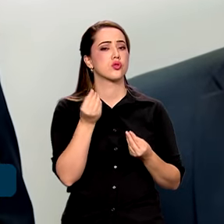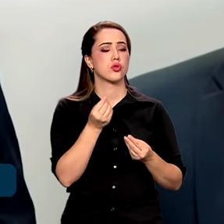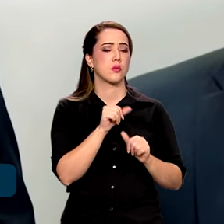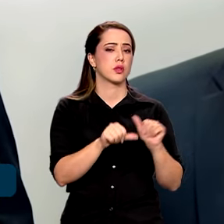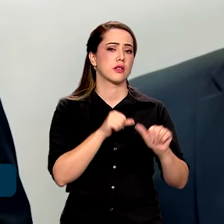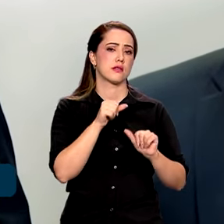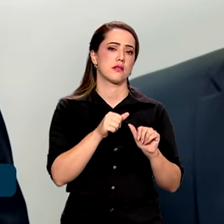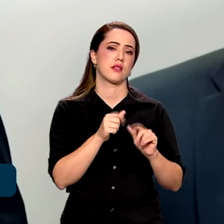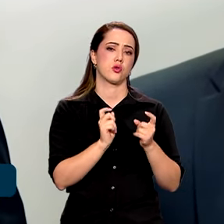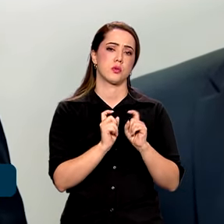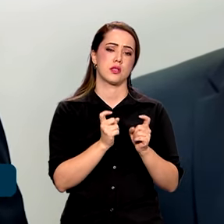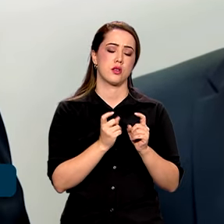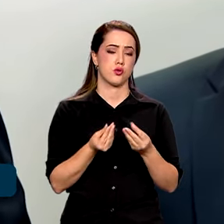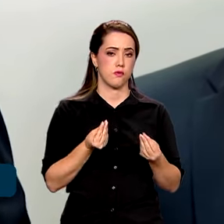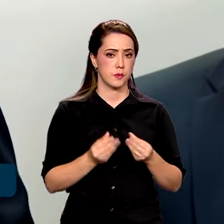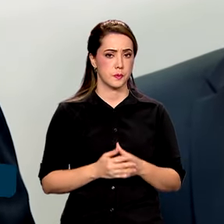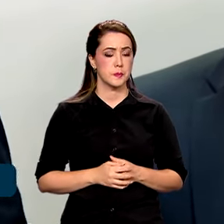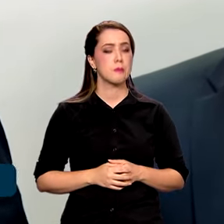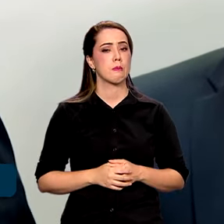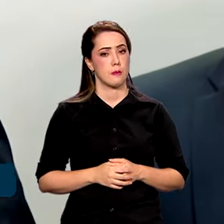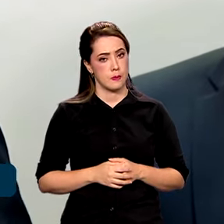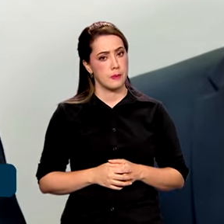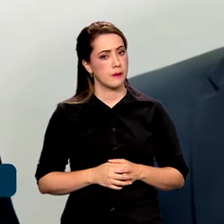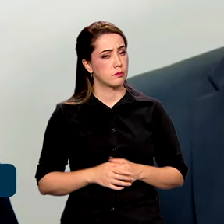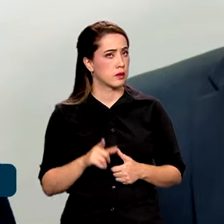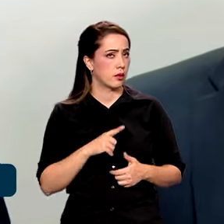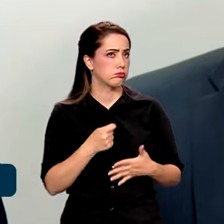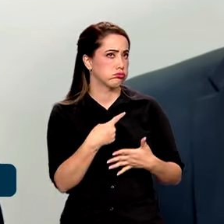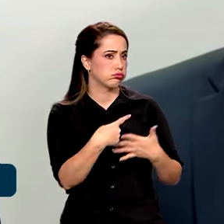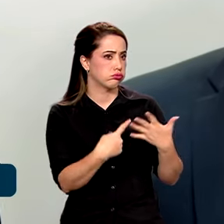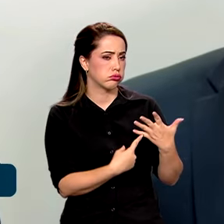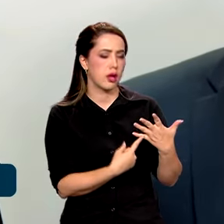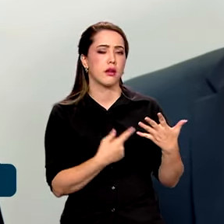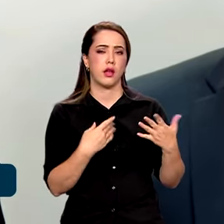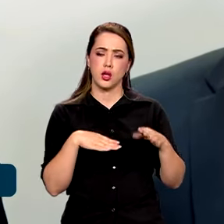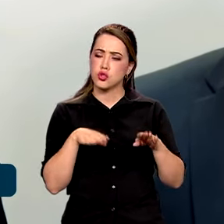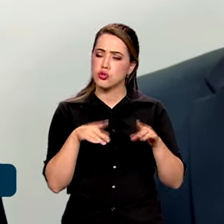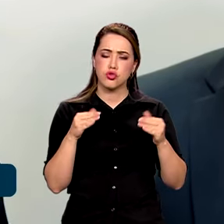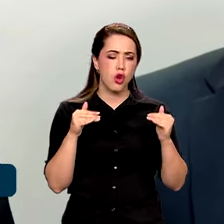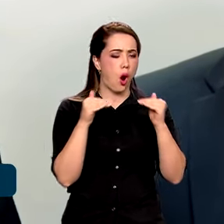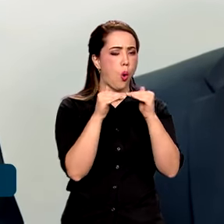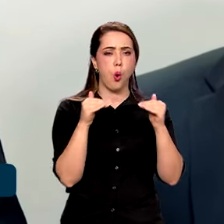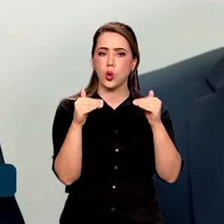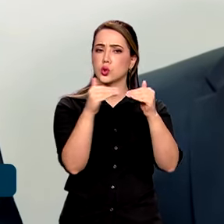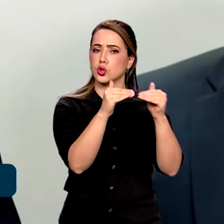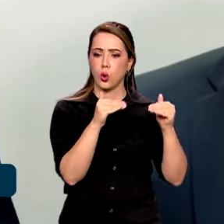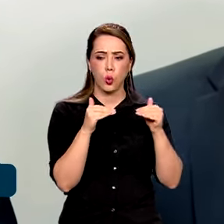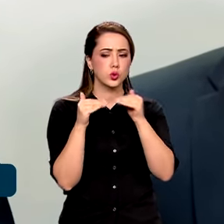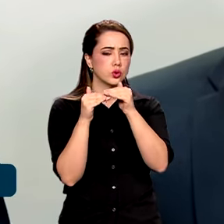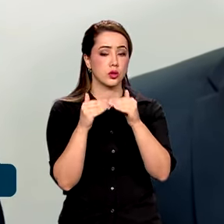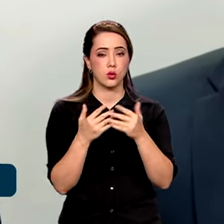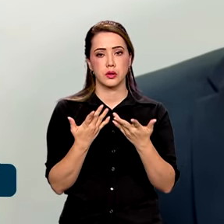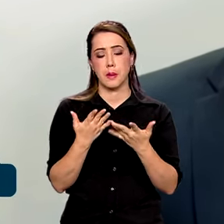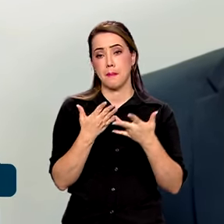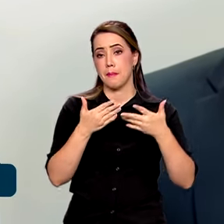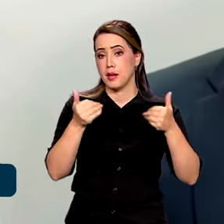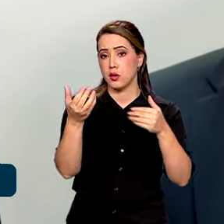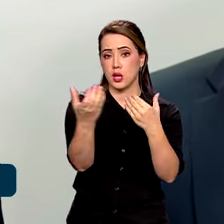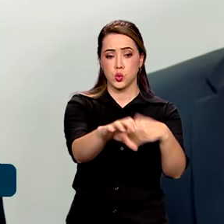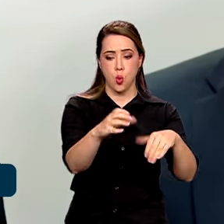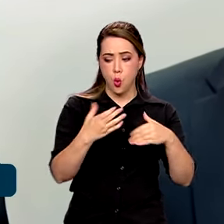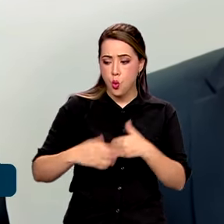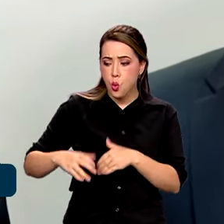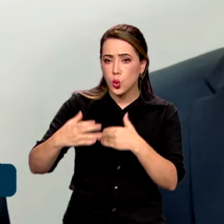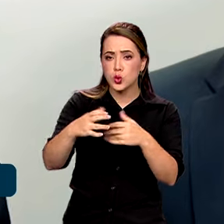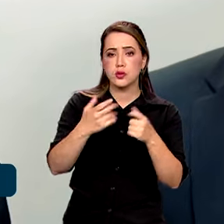administrativa. Há vários pontos que são um senso comum, aperfeiçoamento dos concursos, que são muito